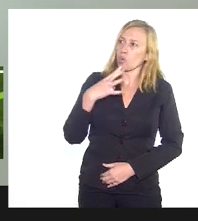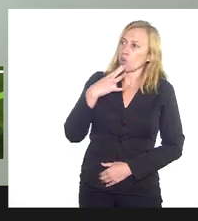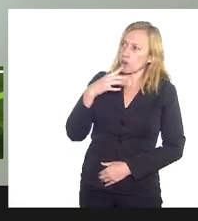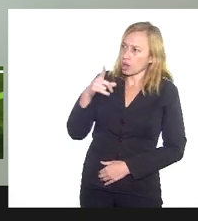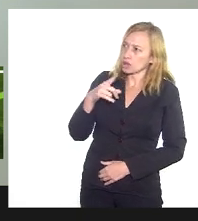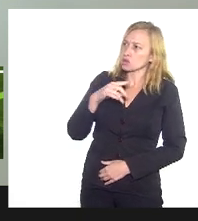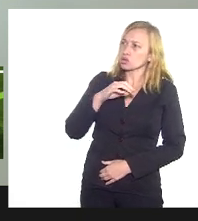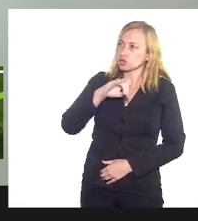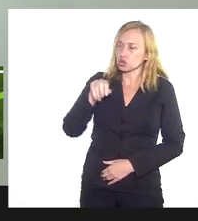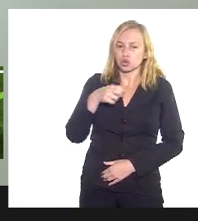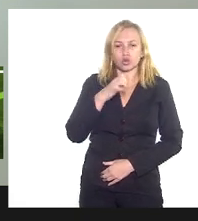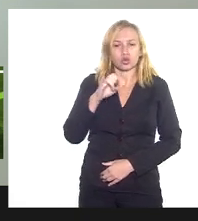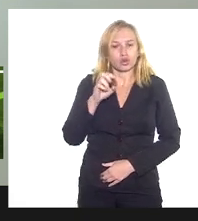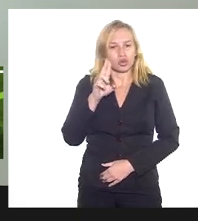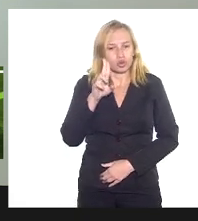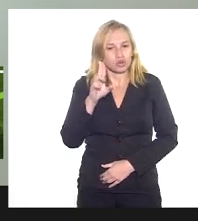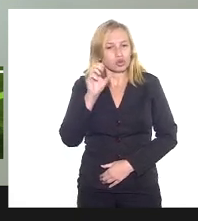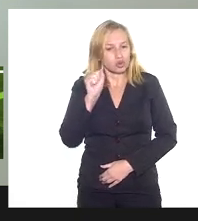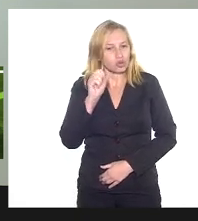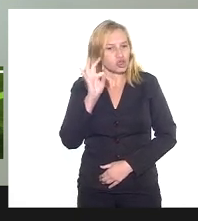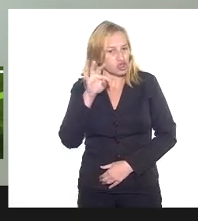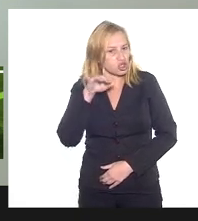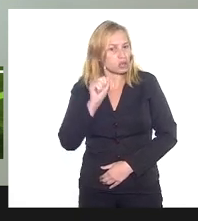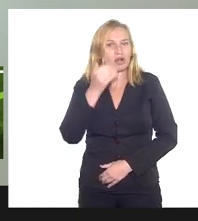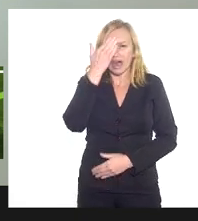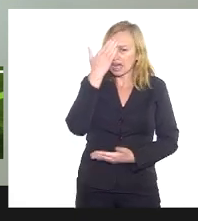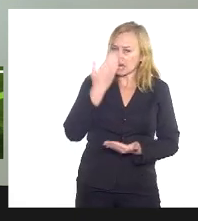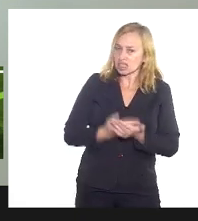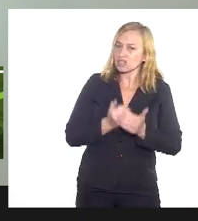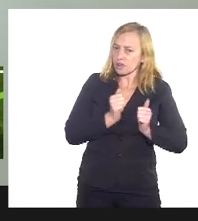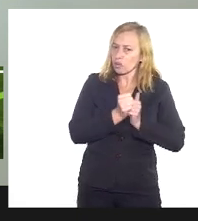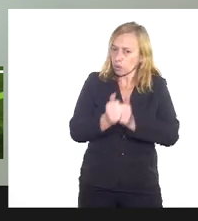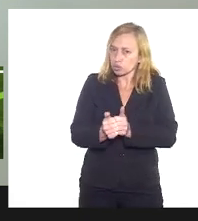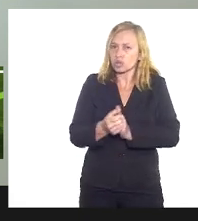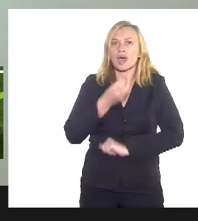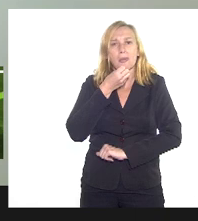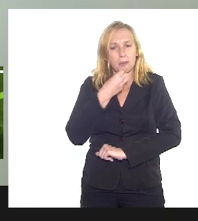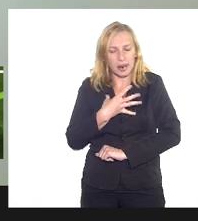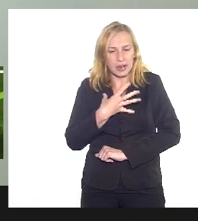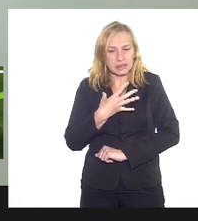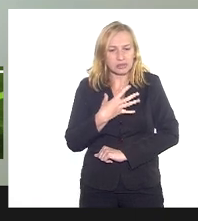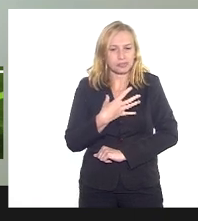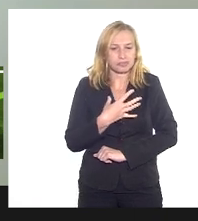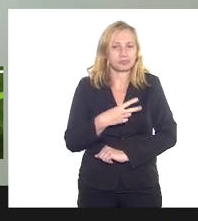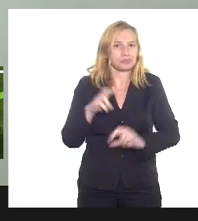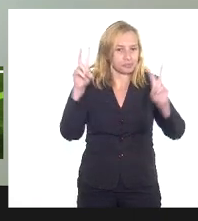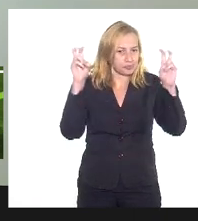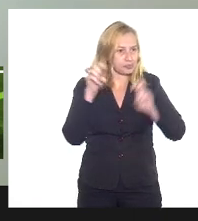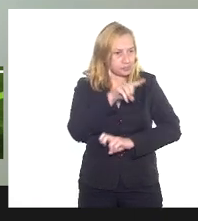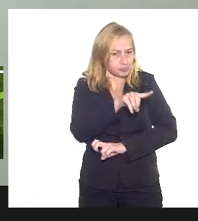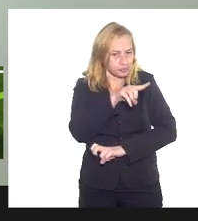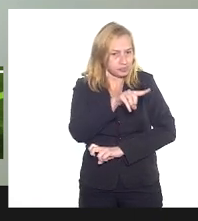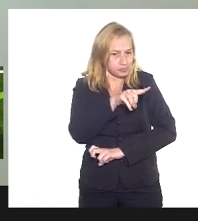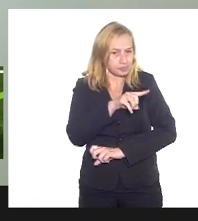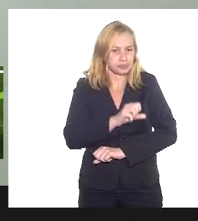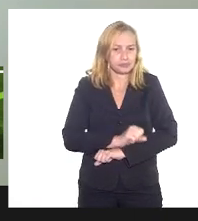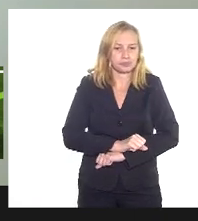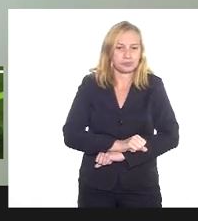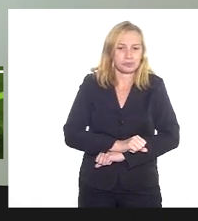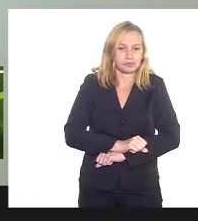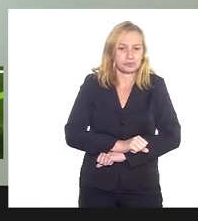pouco o Justino, acredito que ele vai conduzir bem essa pasta aí. Ele é católico, só para você